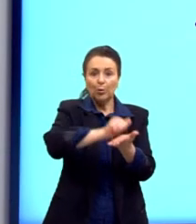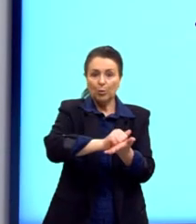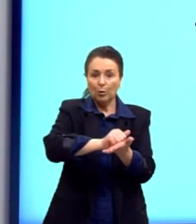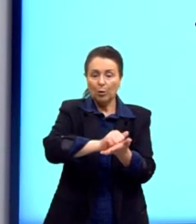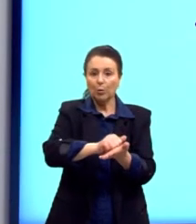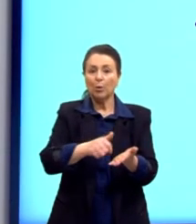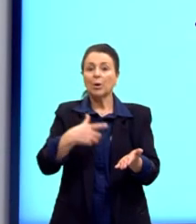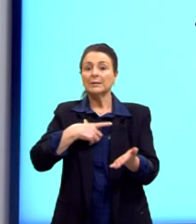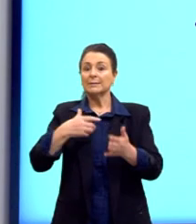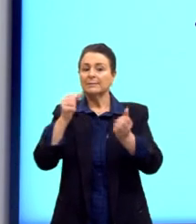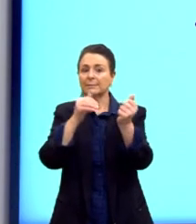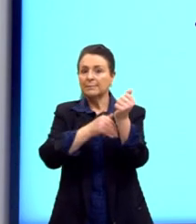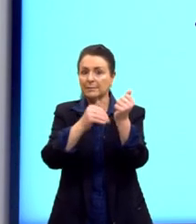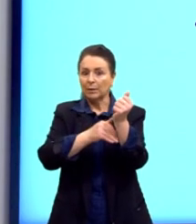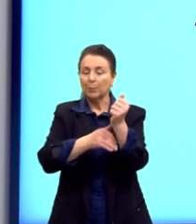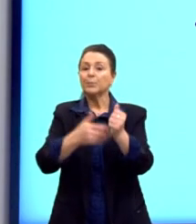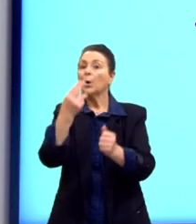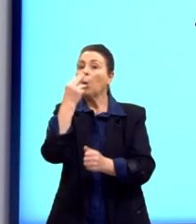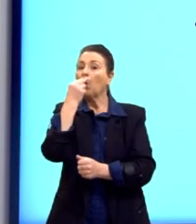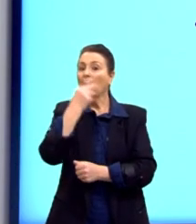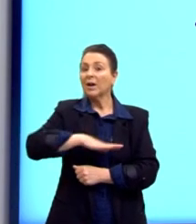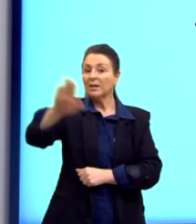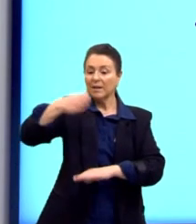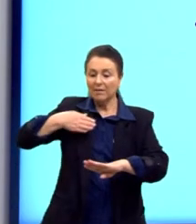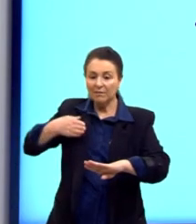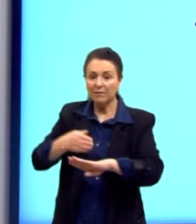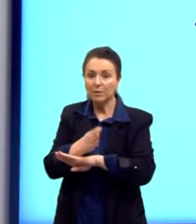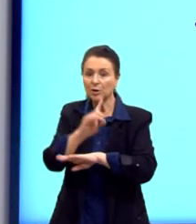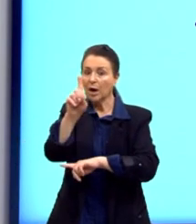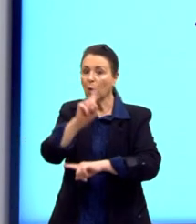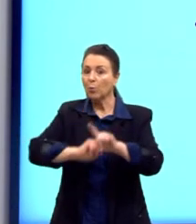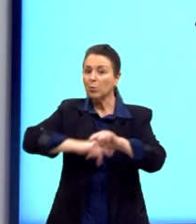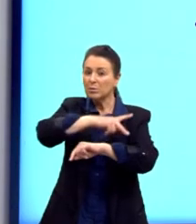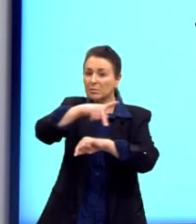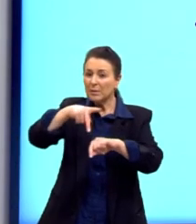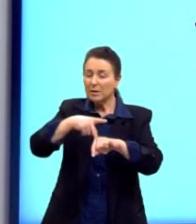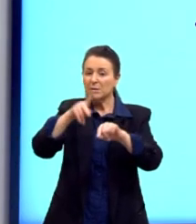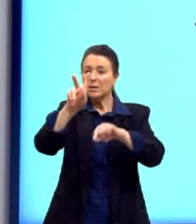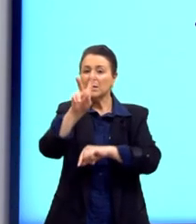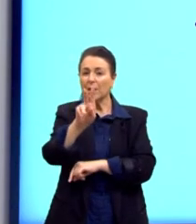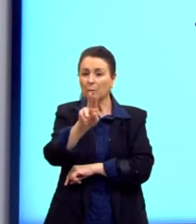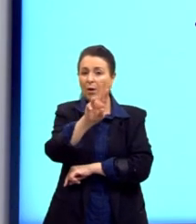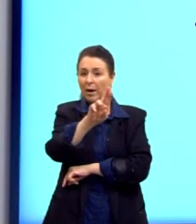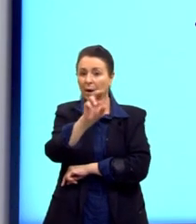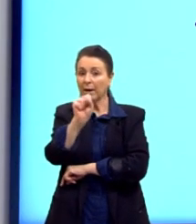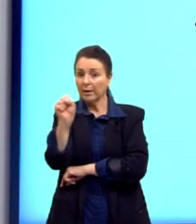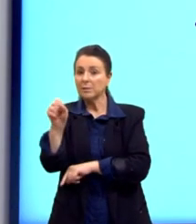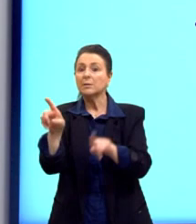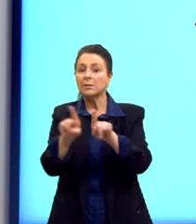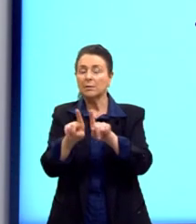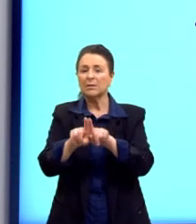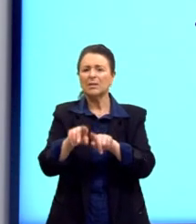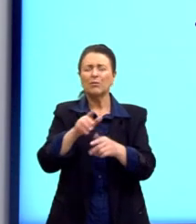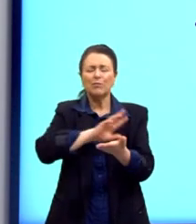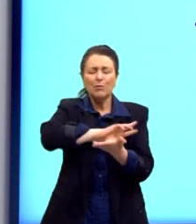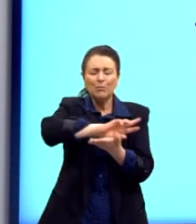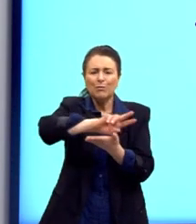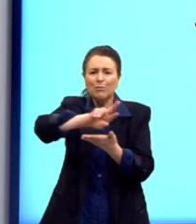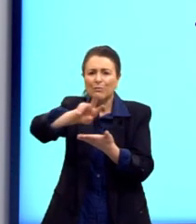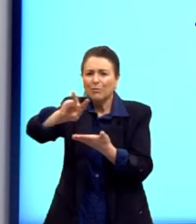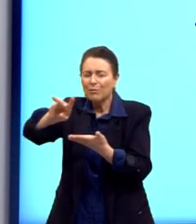invadindo alguns países e a União Soviética também. Então, eles invadiram a Lituânia, a Estônia,